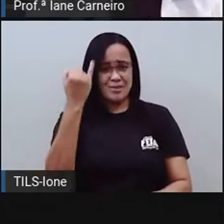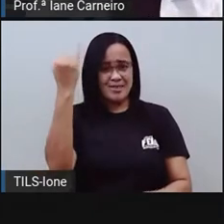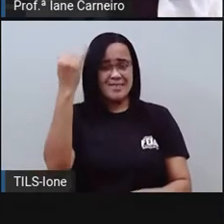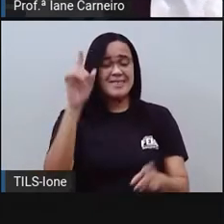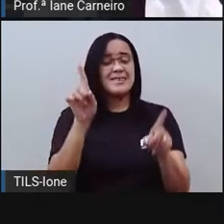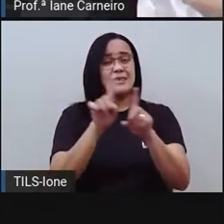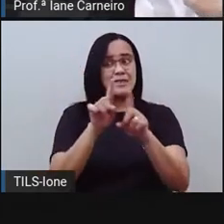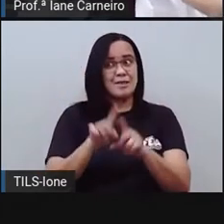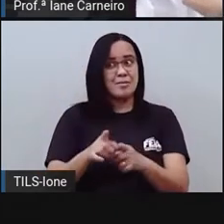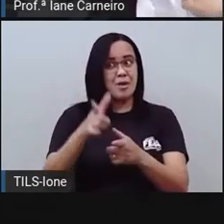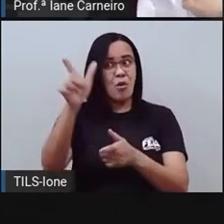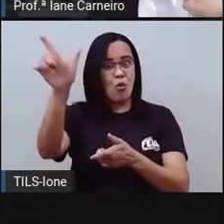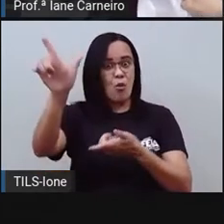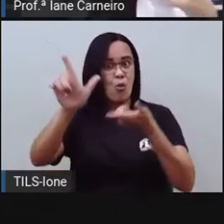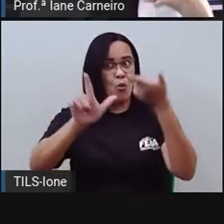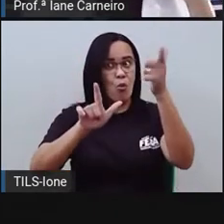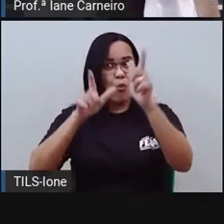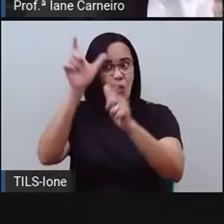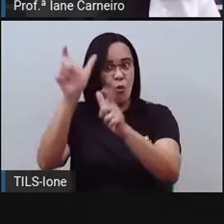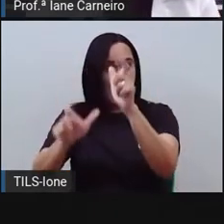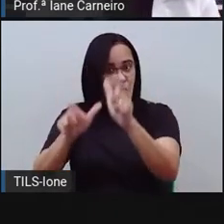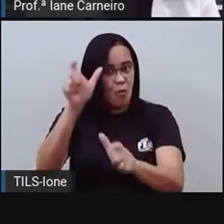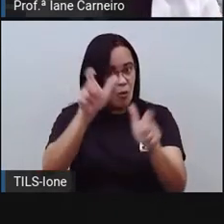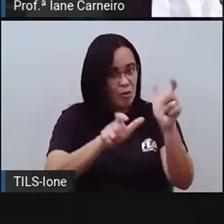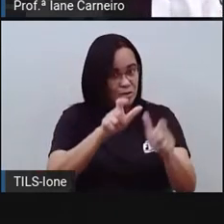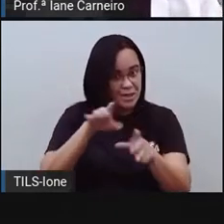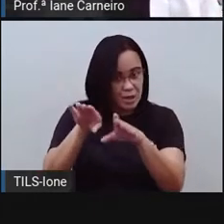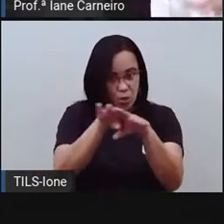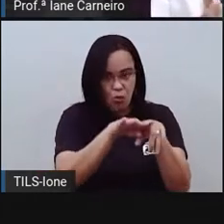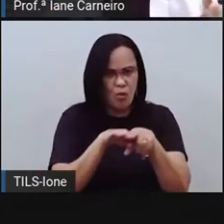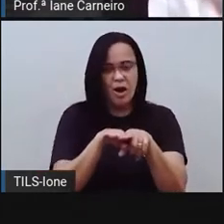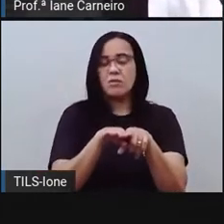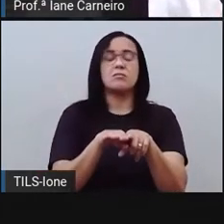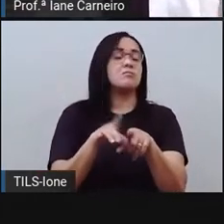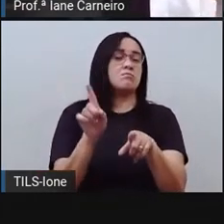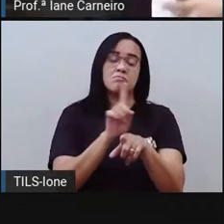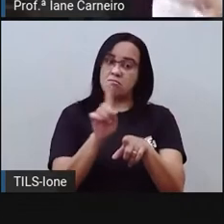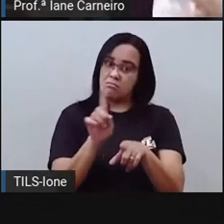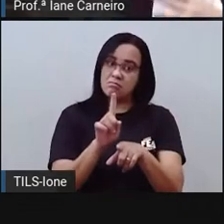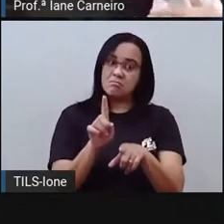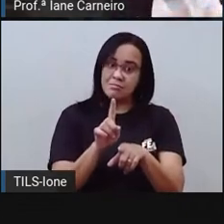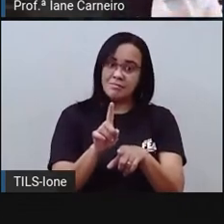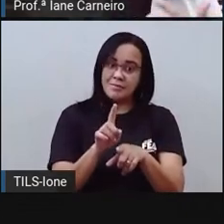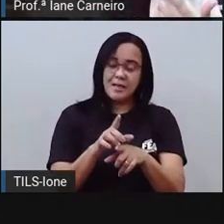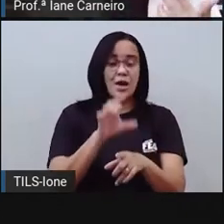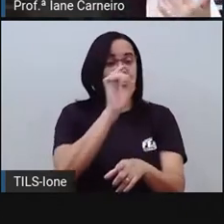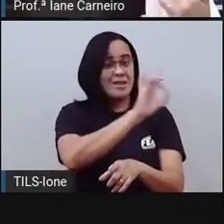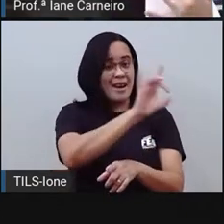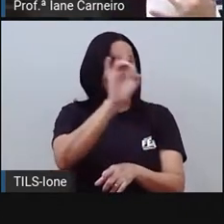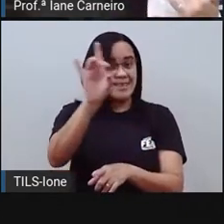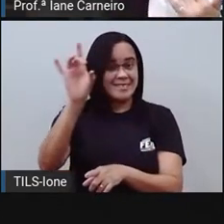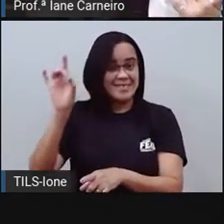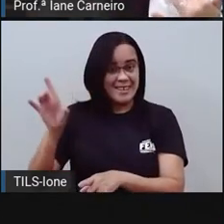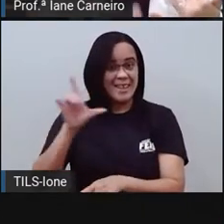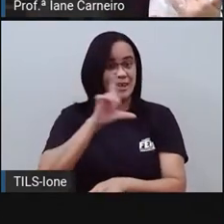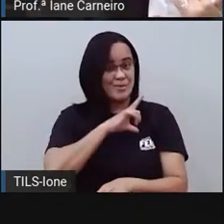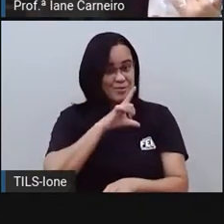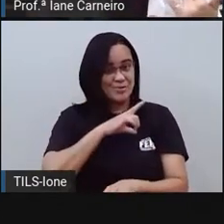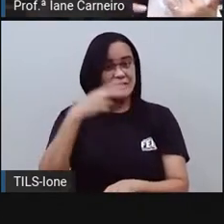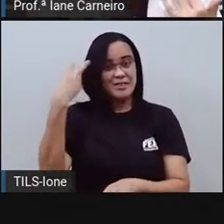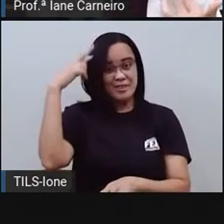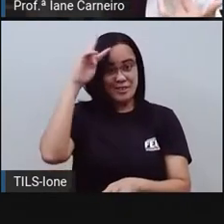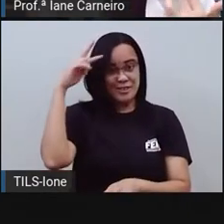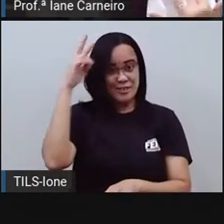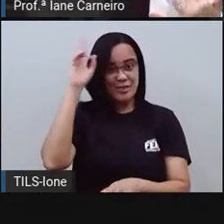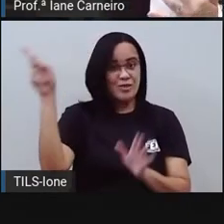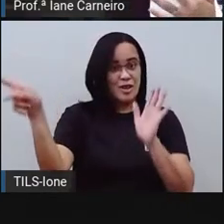outro não é igual a mim, né, que nem todo mundo vai ter as mesmas histórias que eu, né, as mesmas histórias de